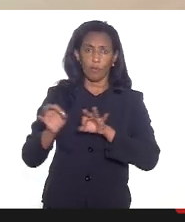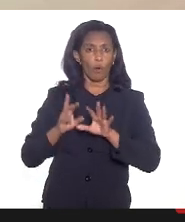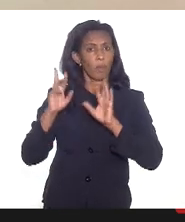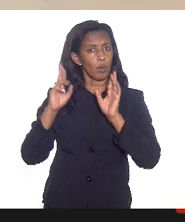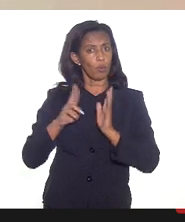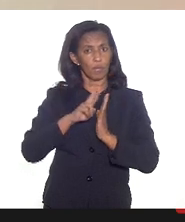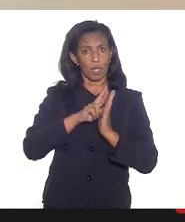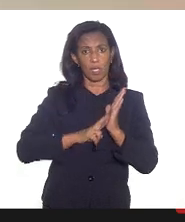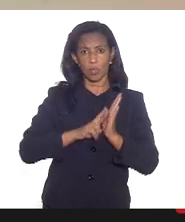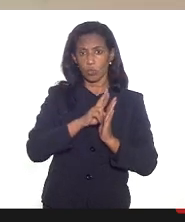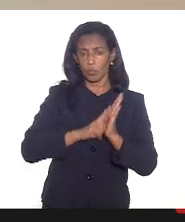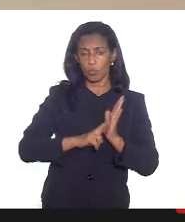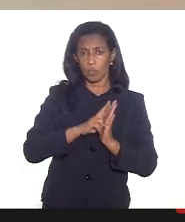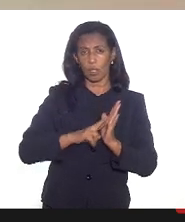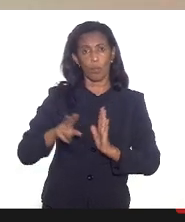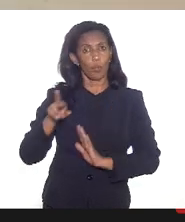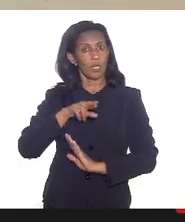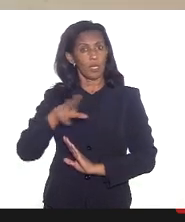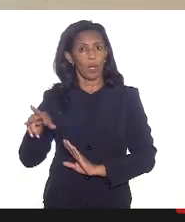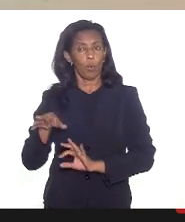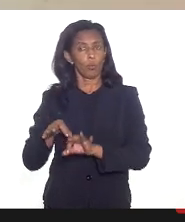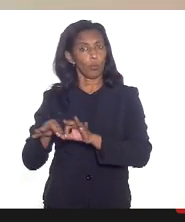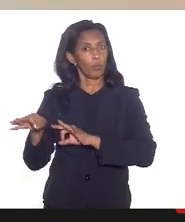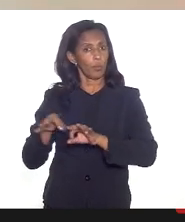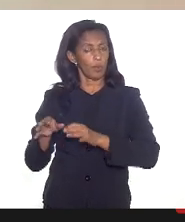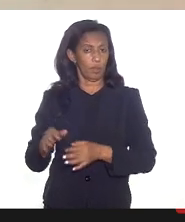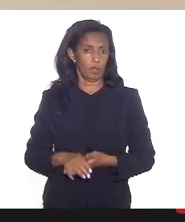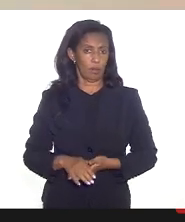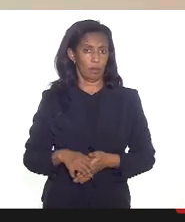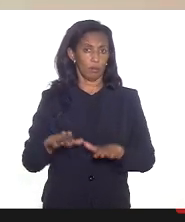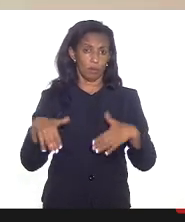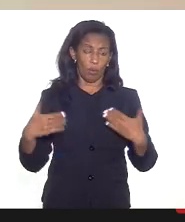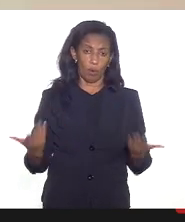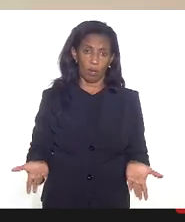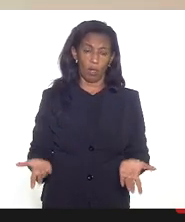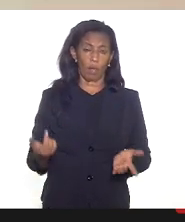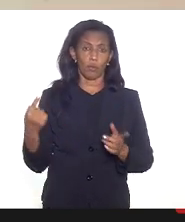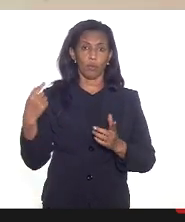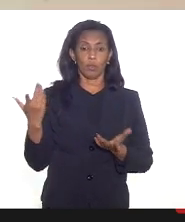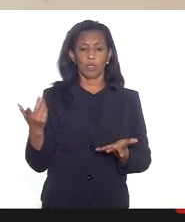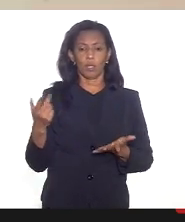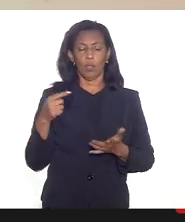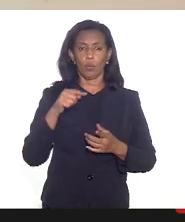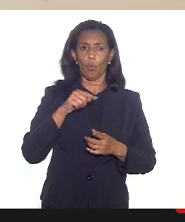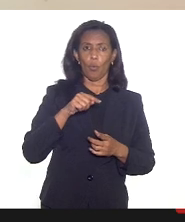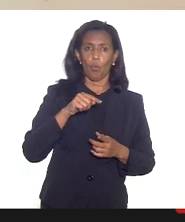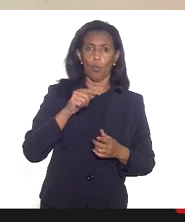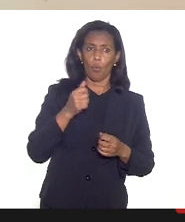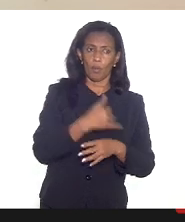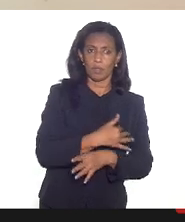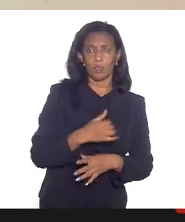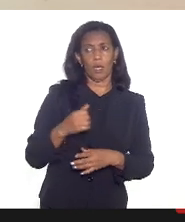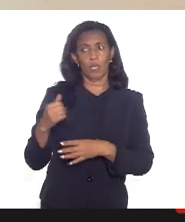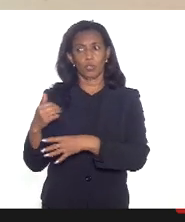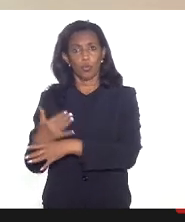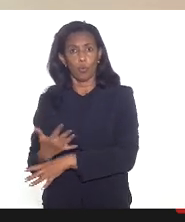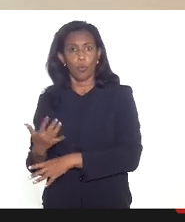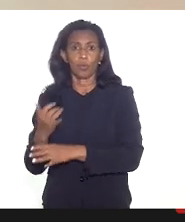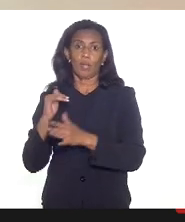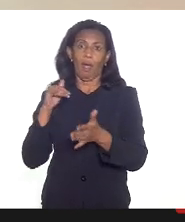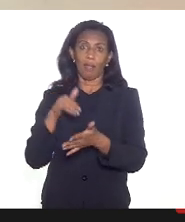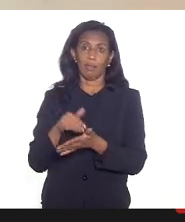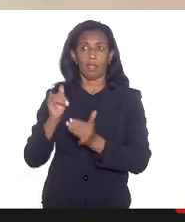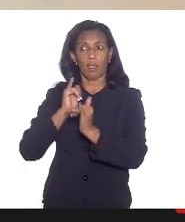resolução e não como está no plano então assim obviamente em algum ponto algum ponto ou outro alguma sala de vacina até que a informação